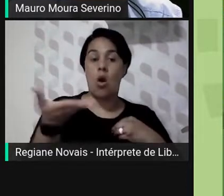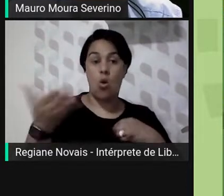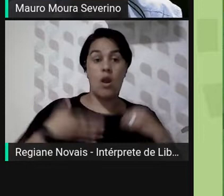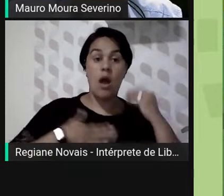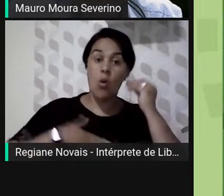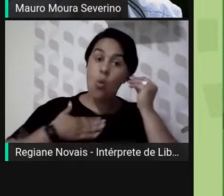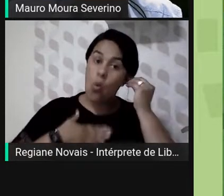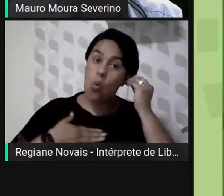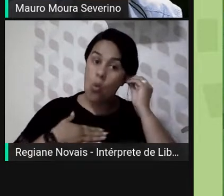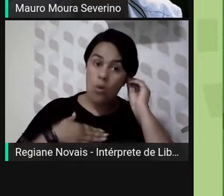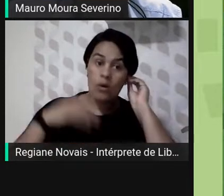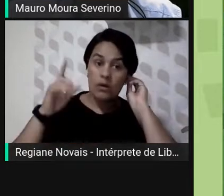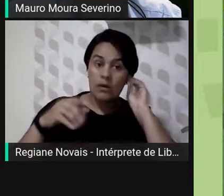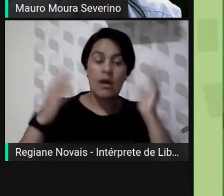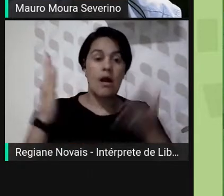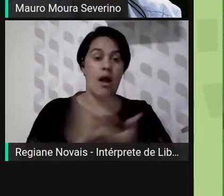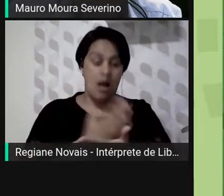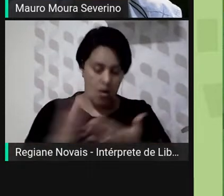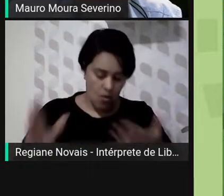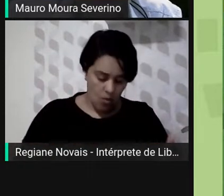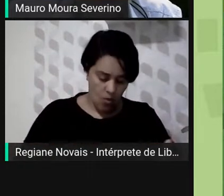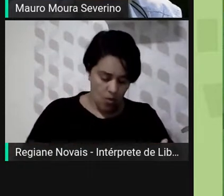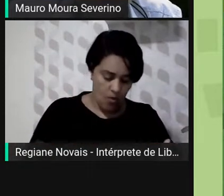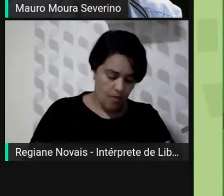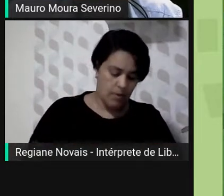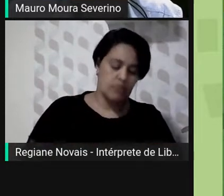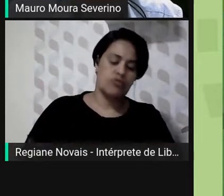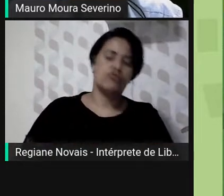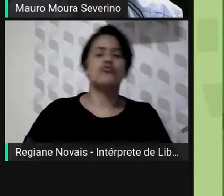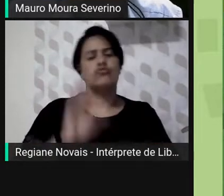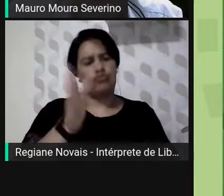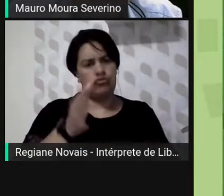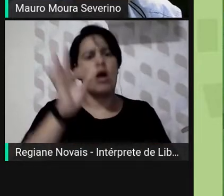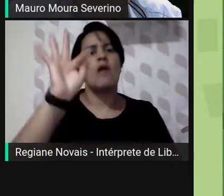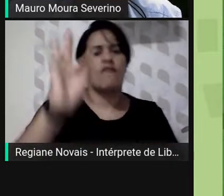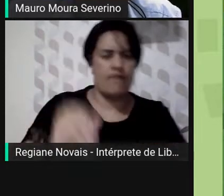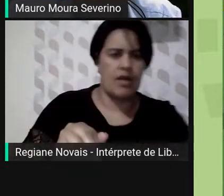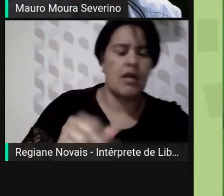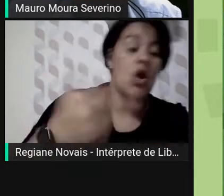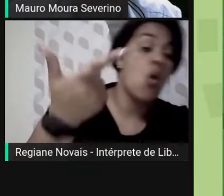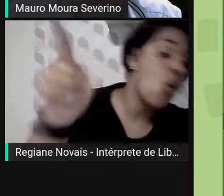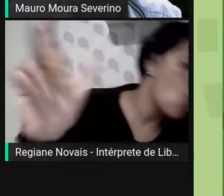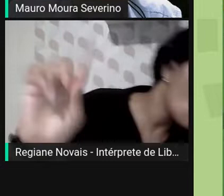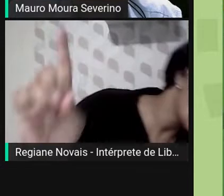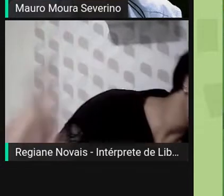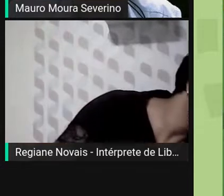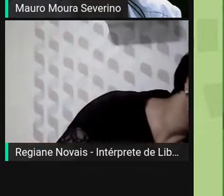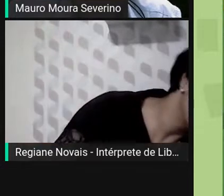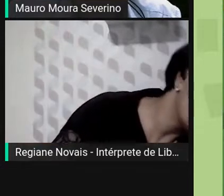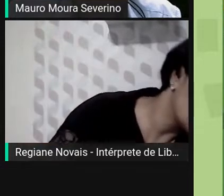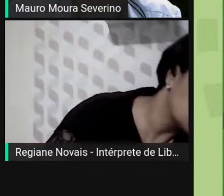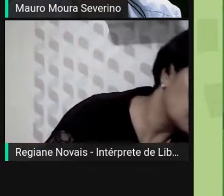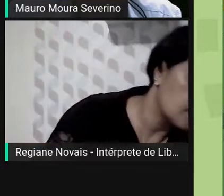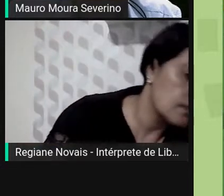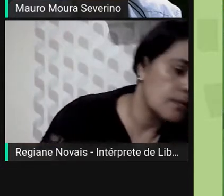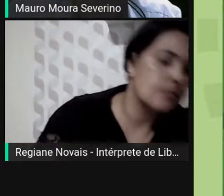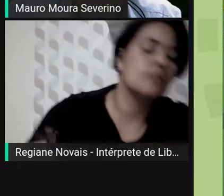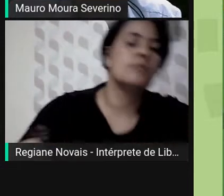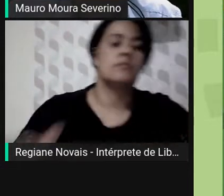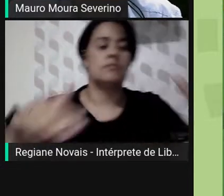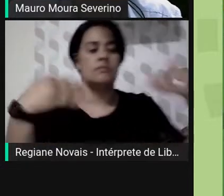Algumas dessas subatividades foram concluídas, outras, outra atividade não foi concluída. Então, com essa